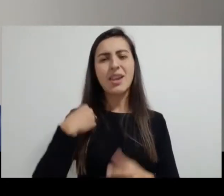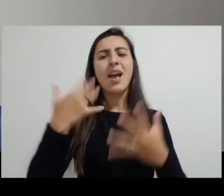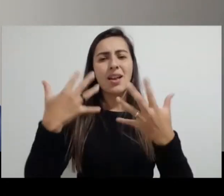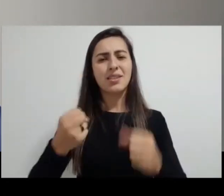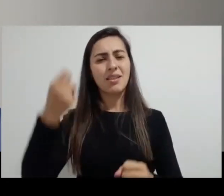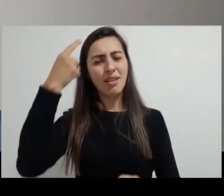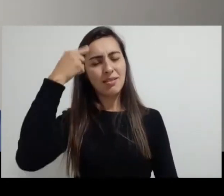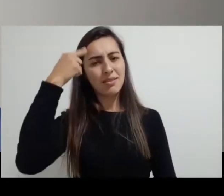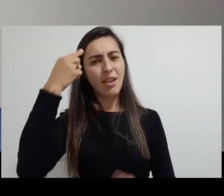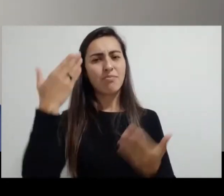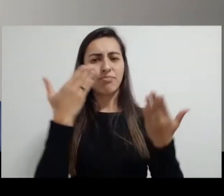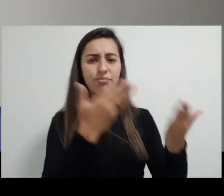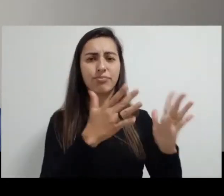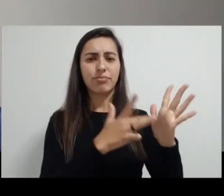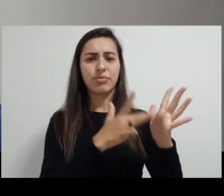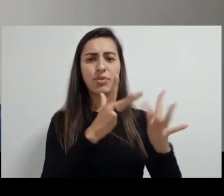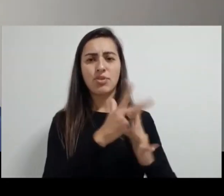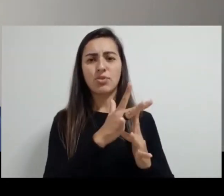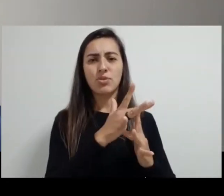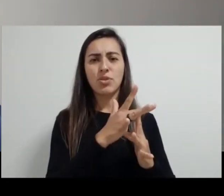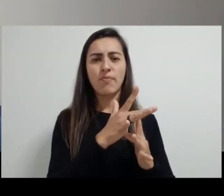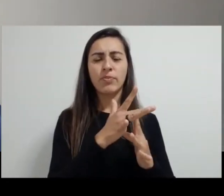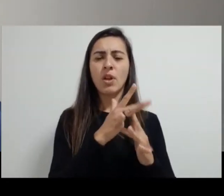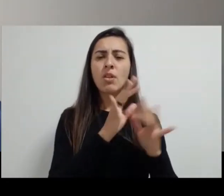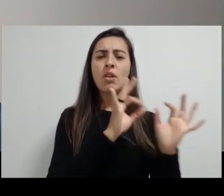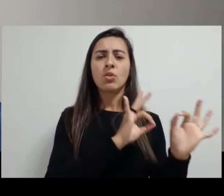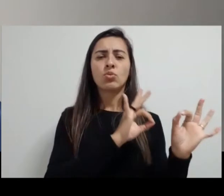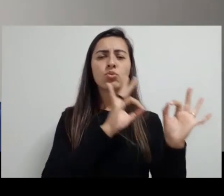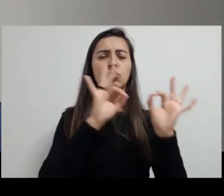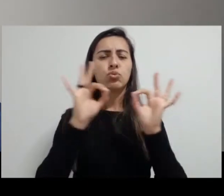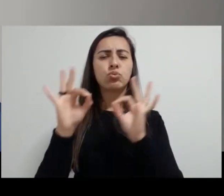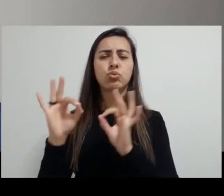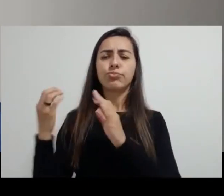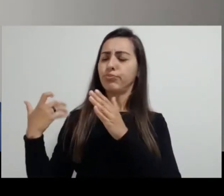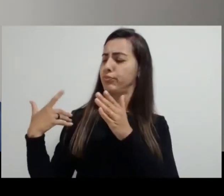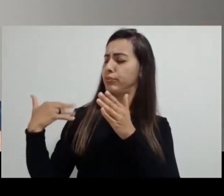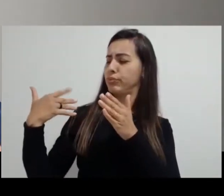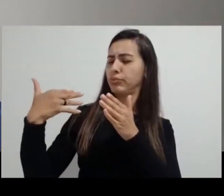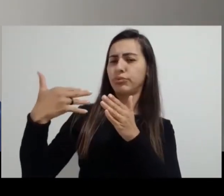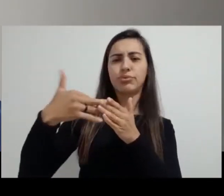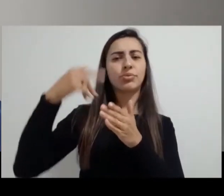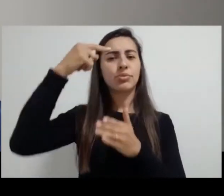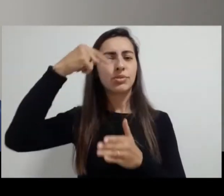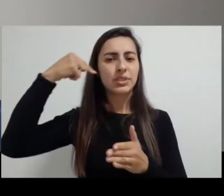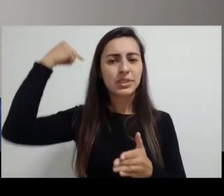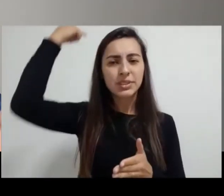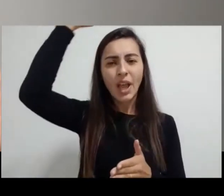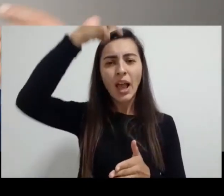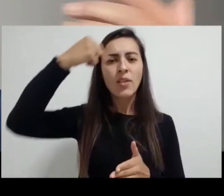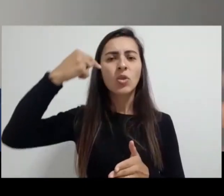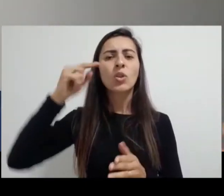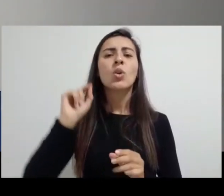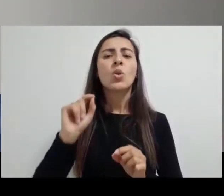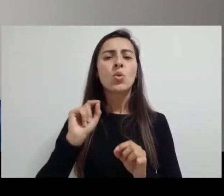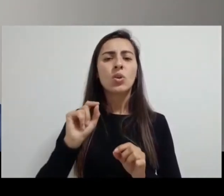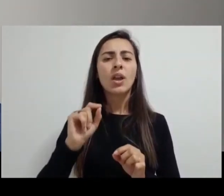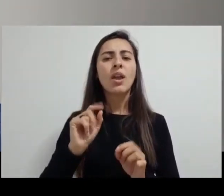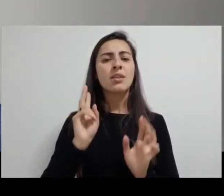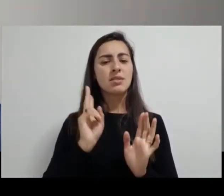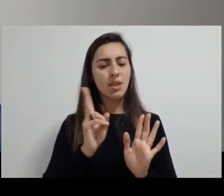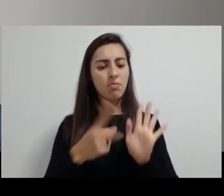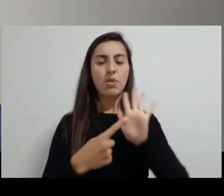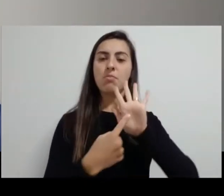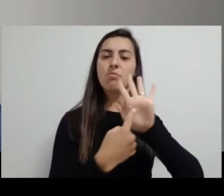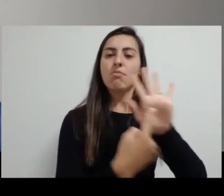Todos os outros santos que vieram ao longo dos séculos, fazem a mesma coisa com a sua vida, apontam